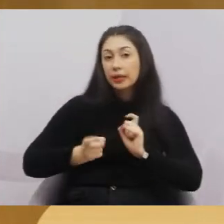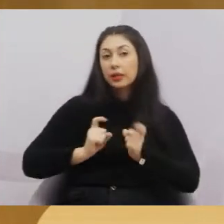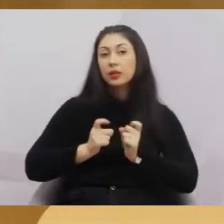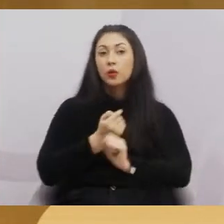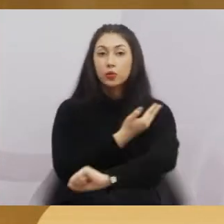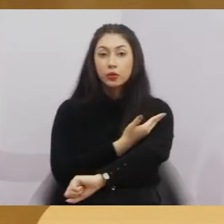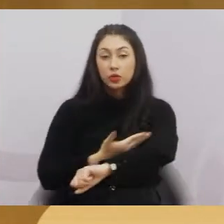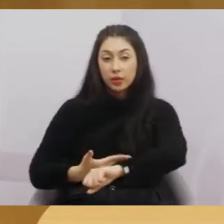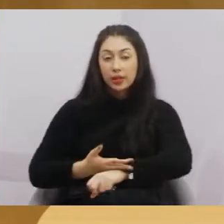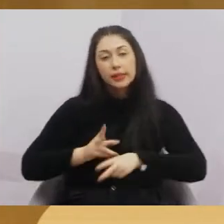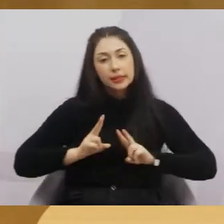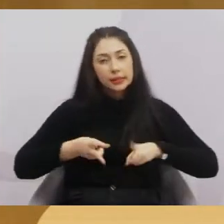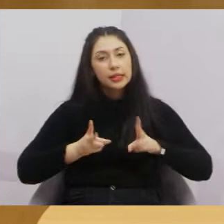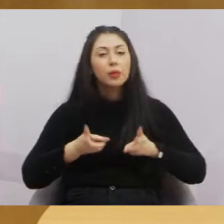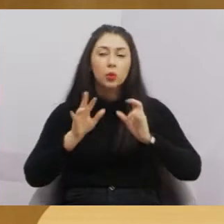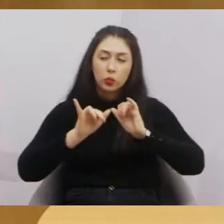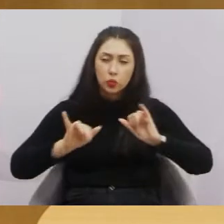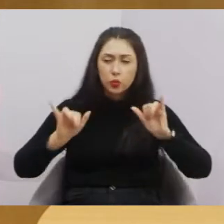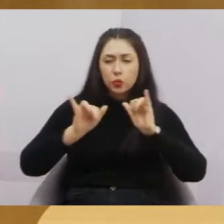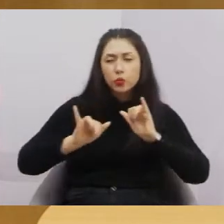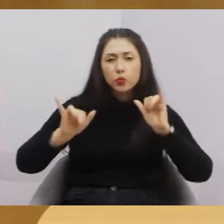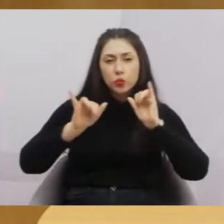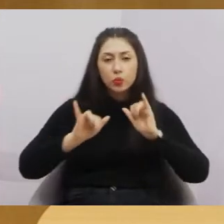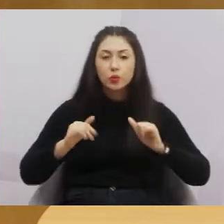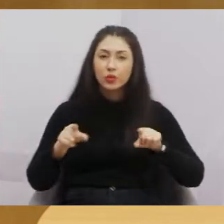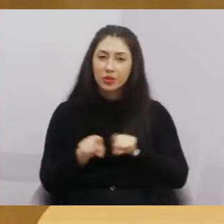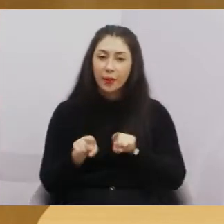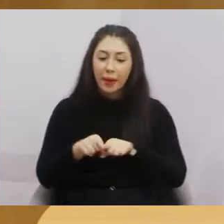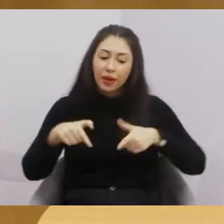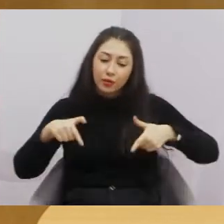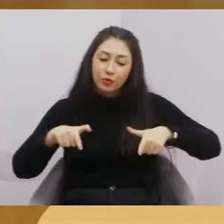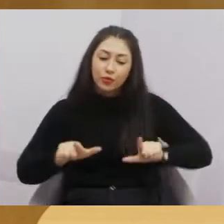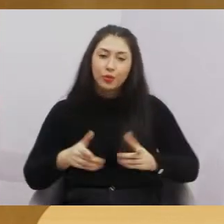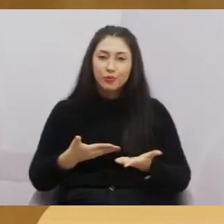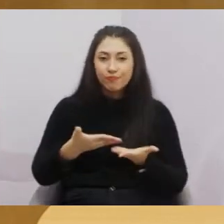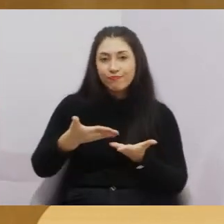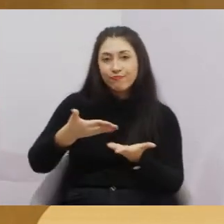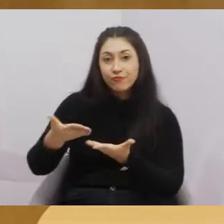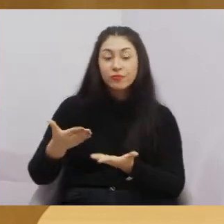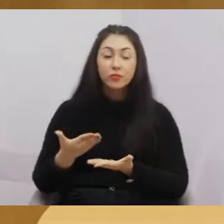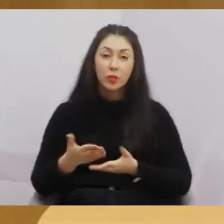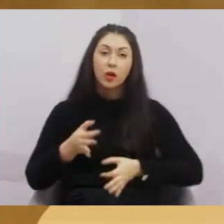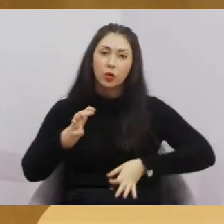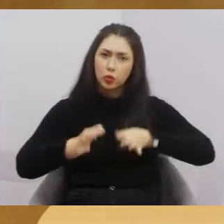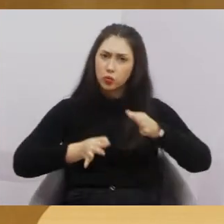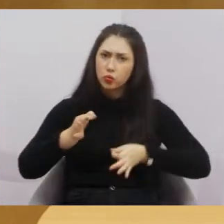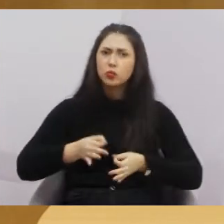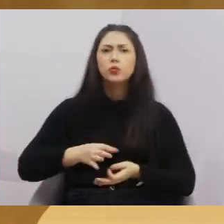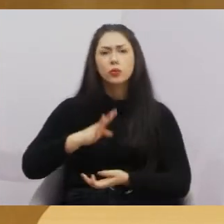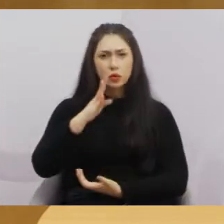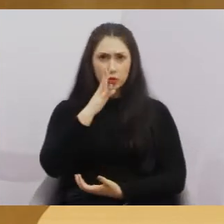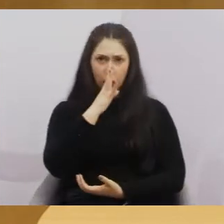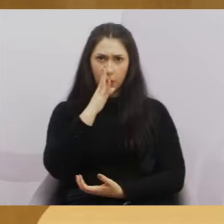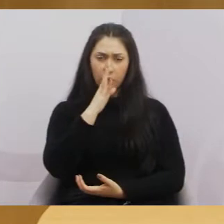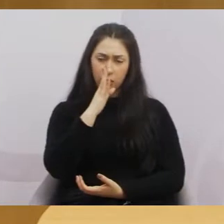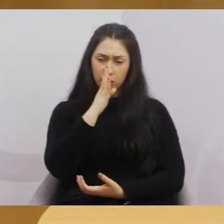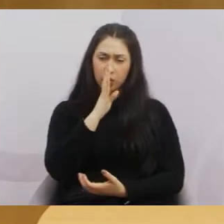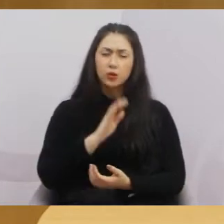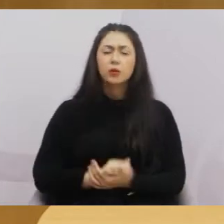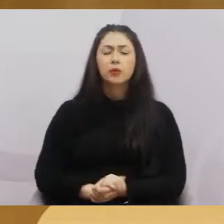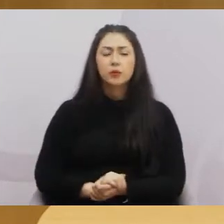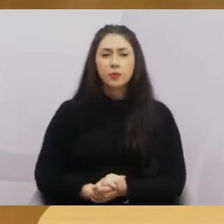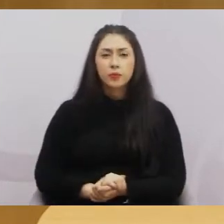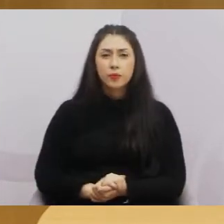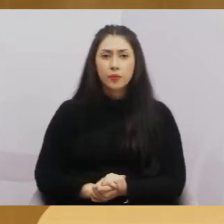ordinária, sempre com discursos e entregas de diplomas, por justo reconhecimento o que efetivamente